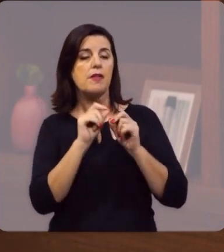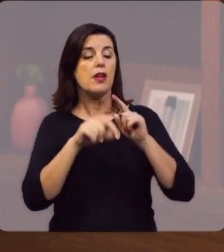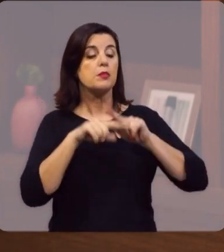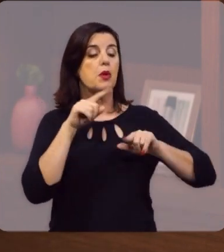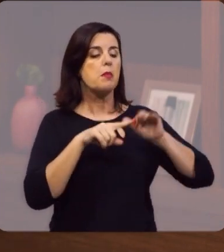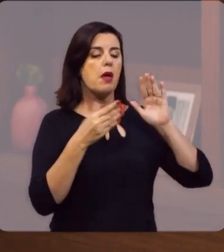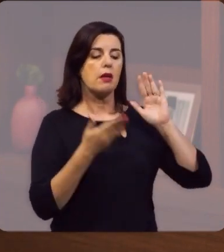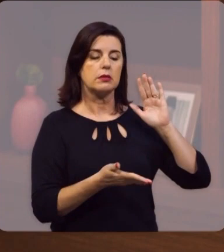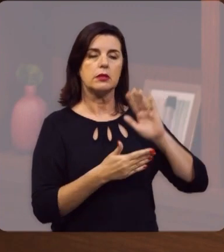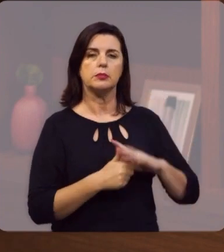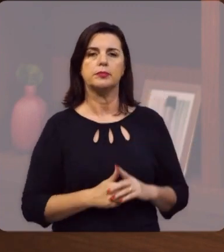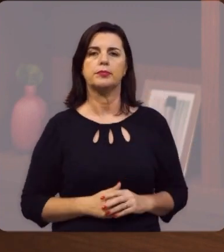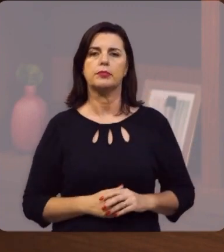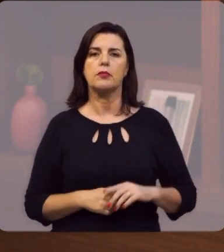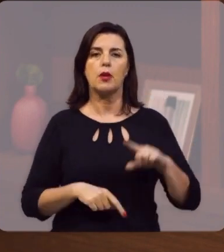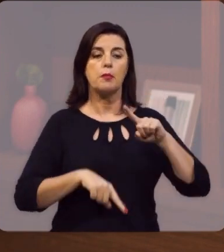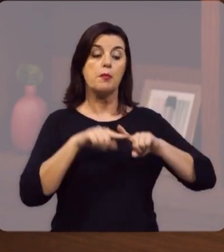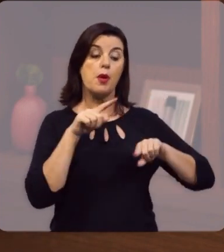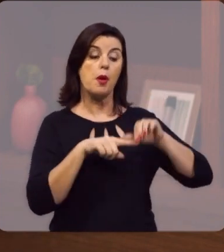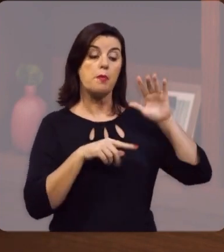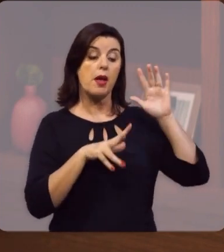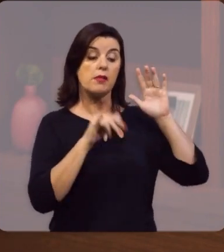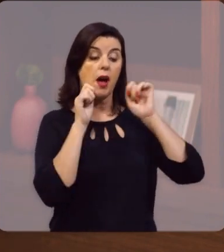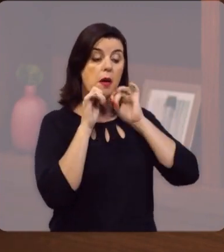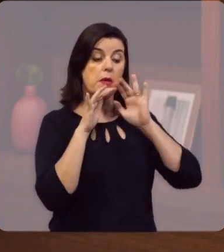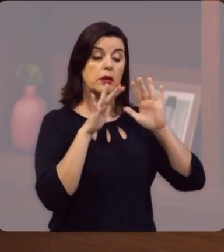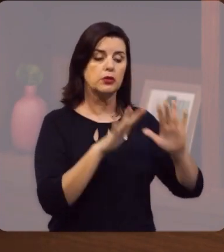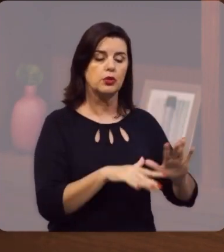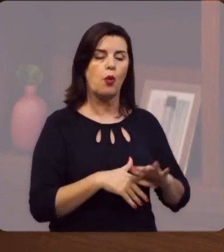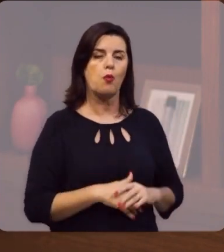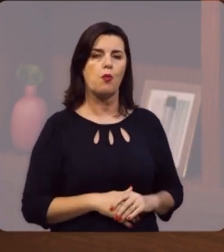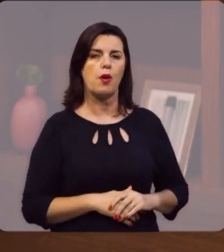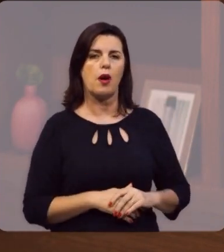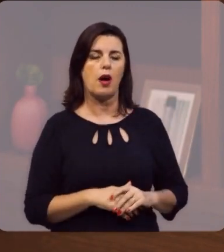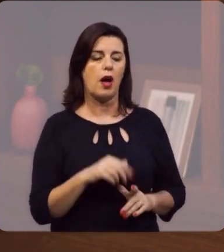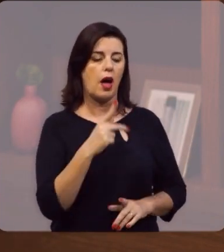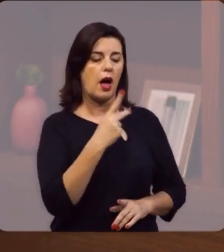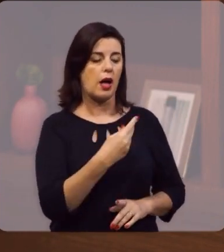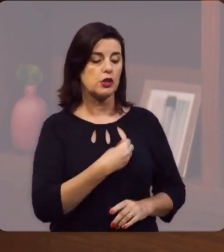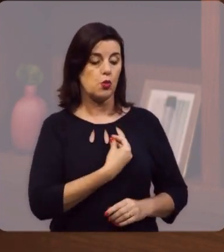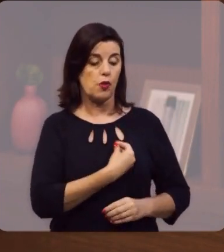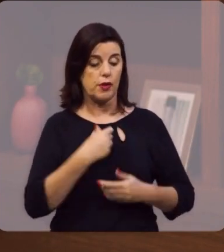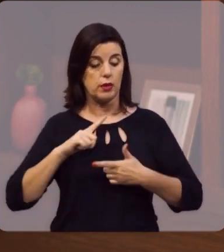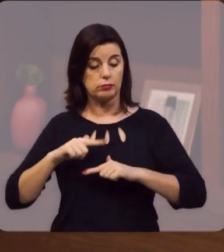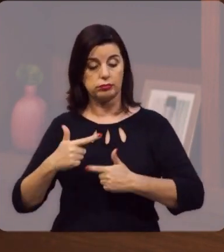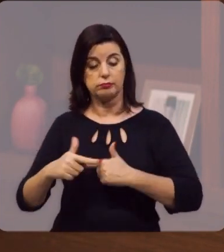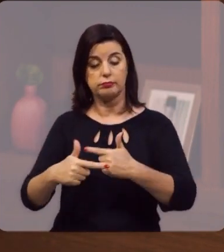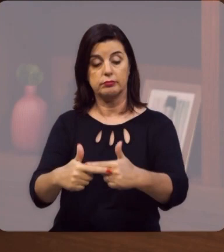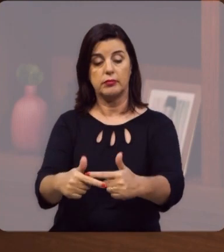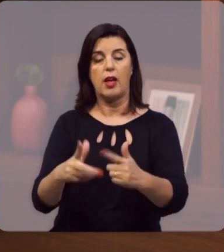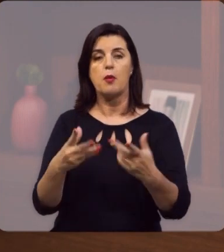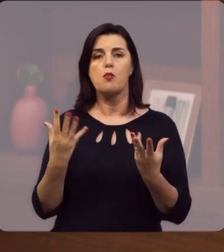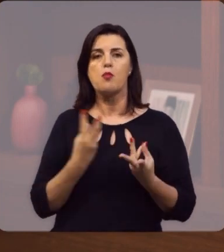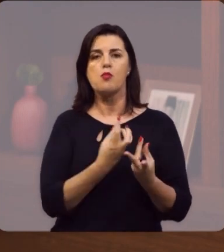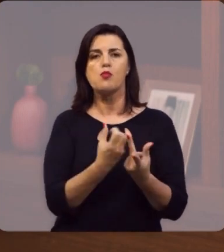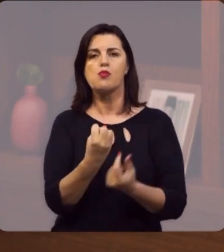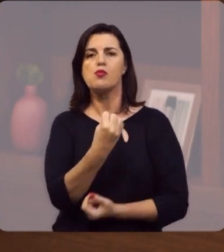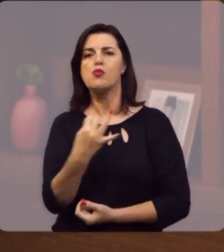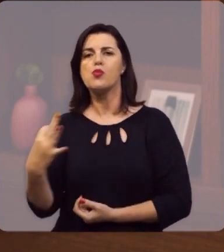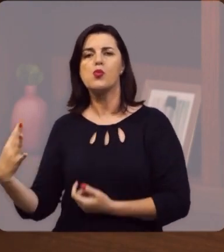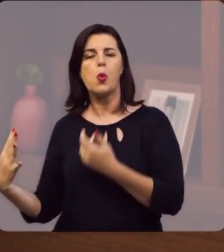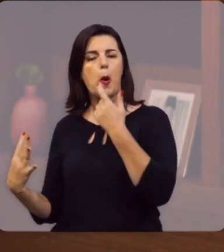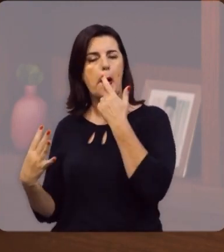Deus ali faz promessas a ele, promessas de que vai abençoá-lo, de que a sua descendência será numerosa,